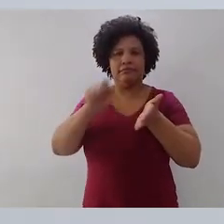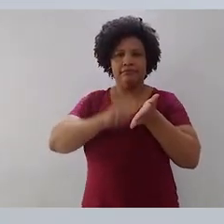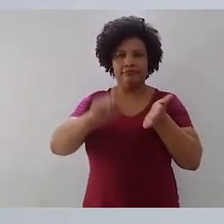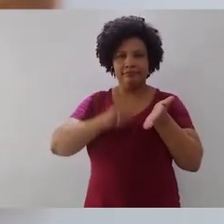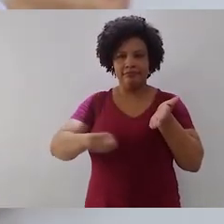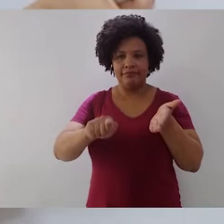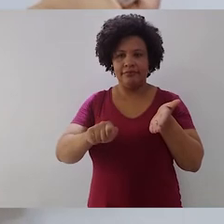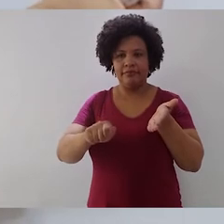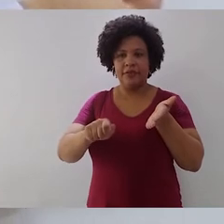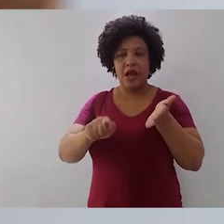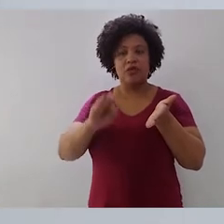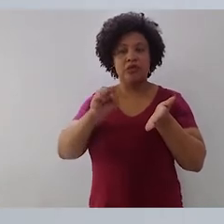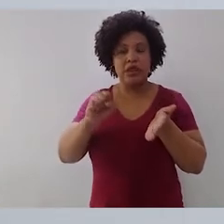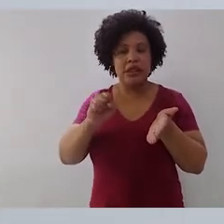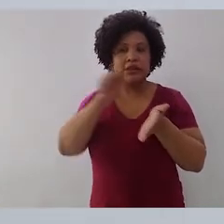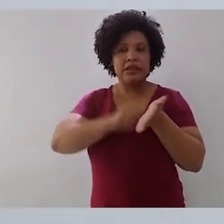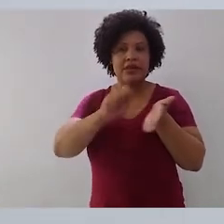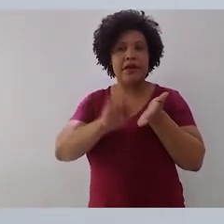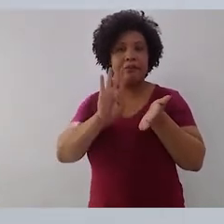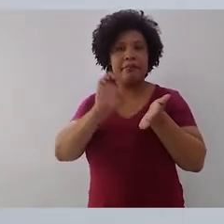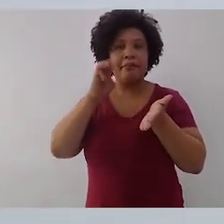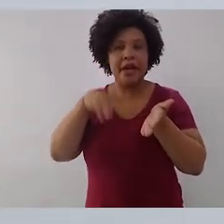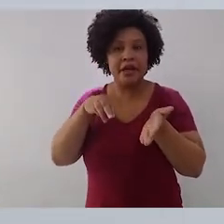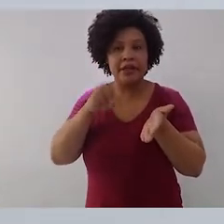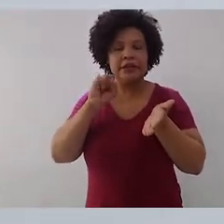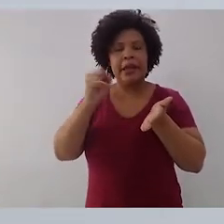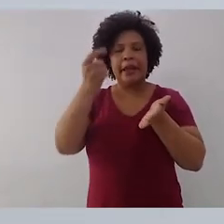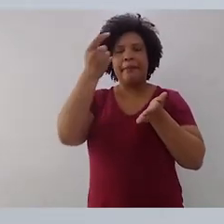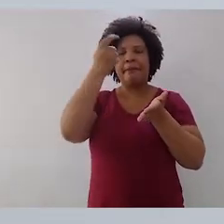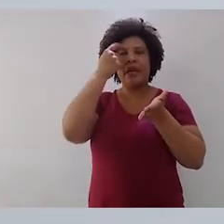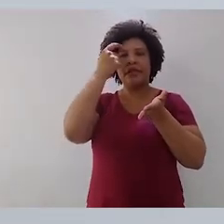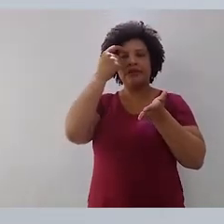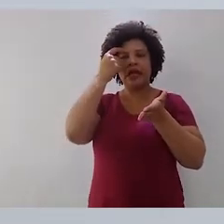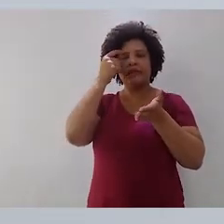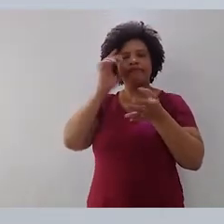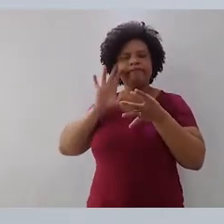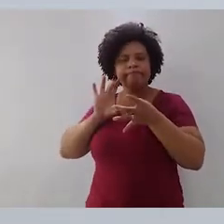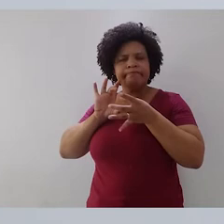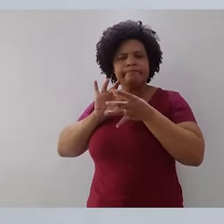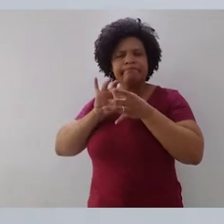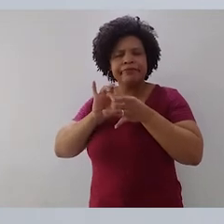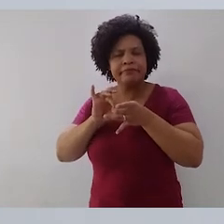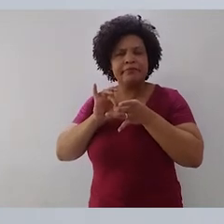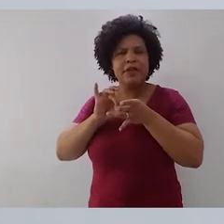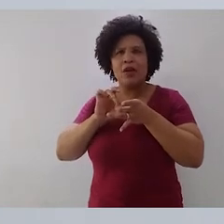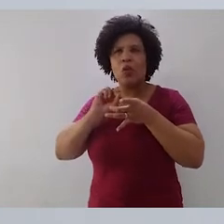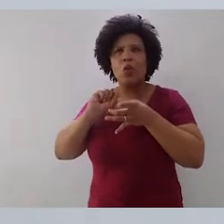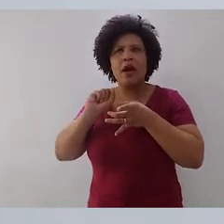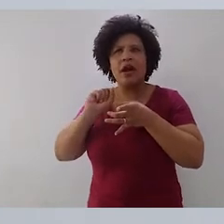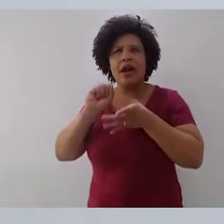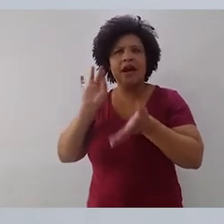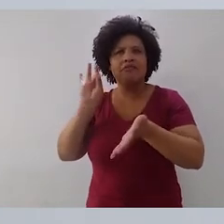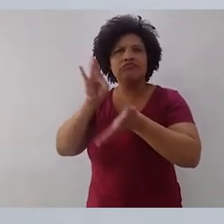Então, eu só consigo escrever bem se eu pensar devidamente com dados bem obtidos na realidade. E é por